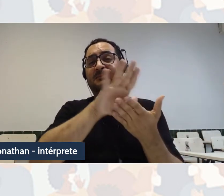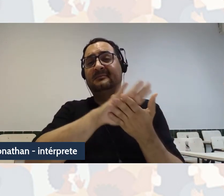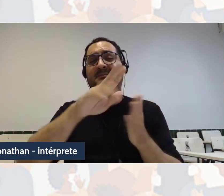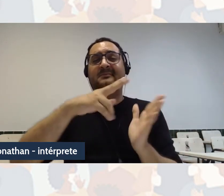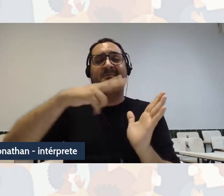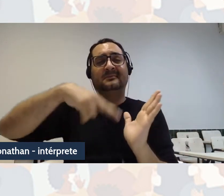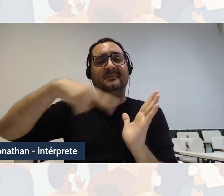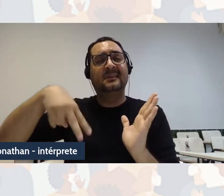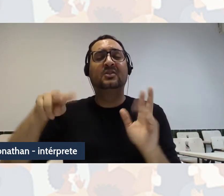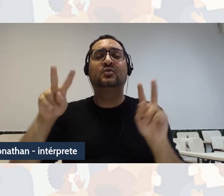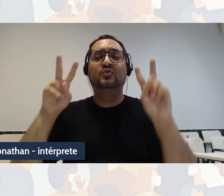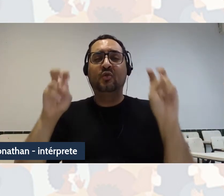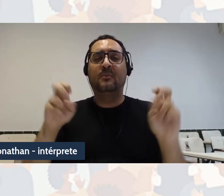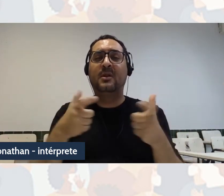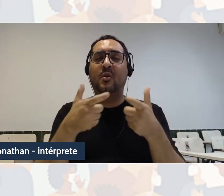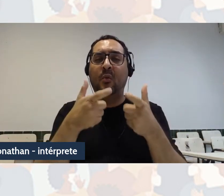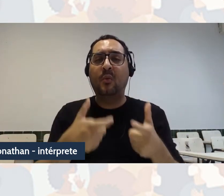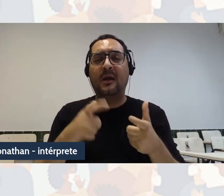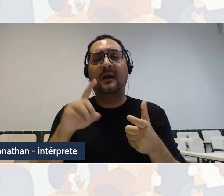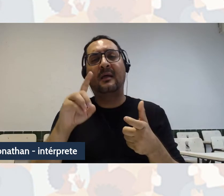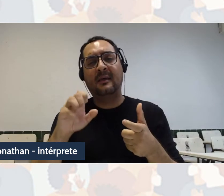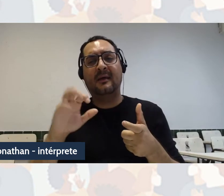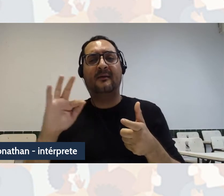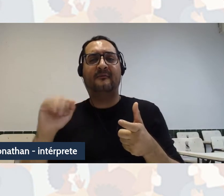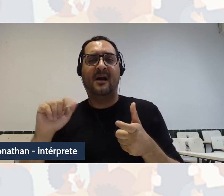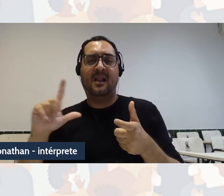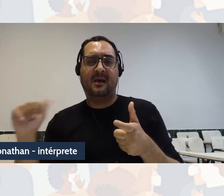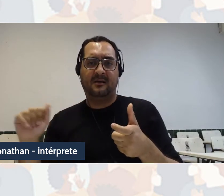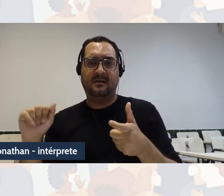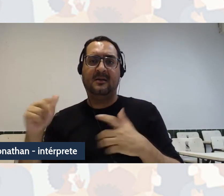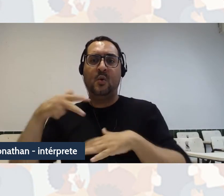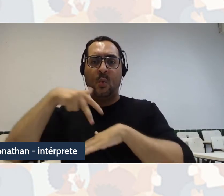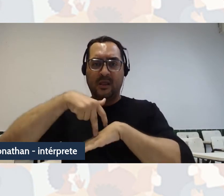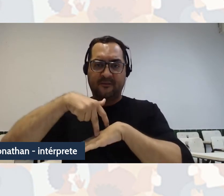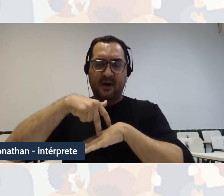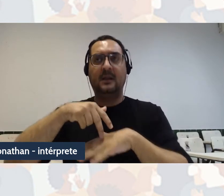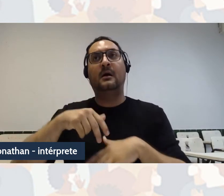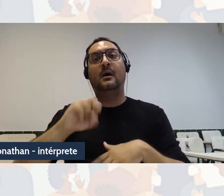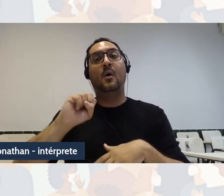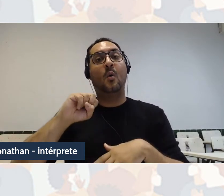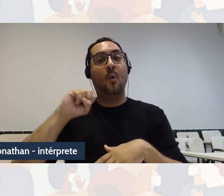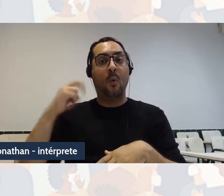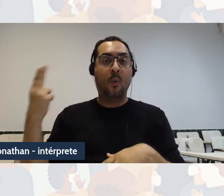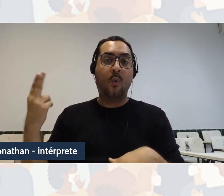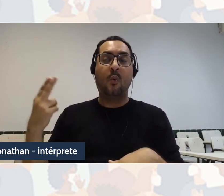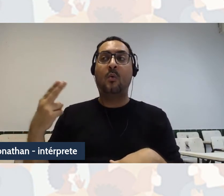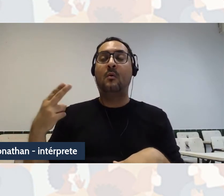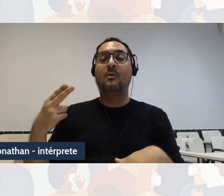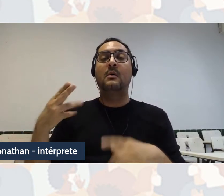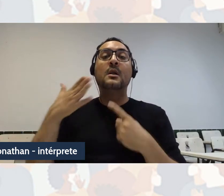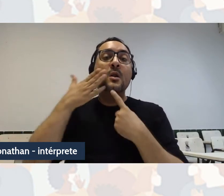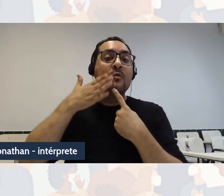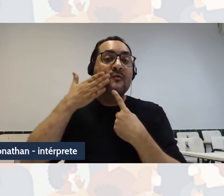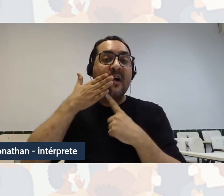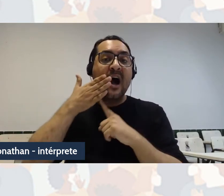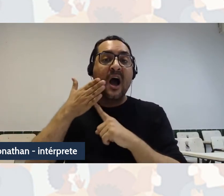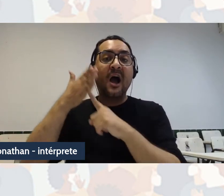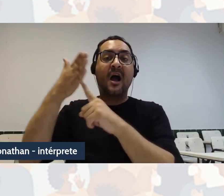profícua sobre o lugar de fala, ou ainda colocando a fala num dado lugar ou em muitos lugares,